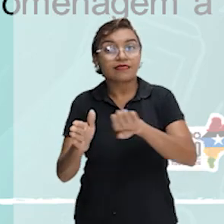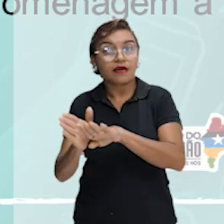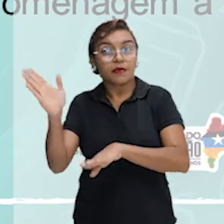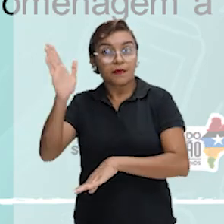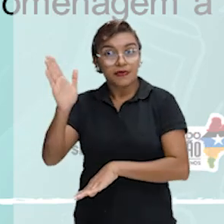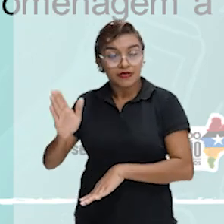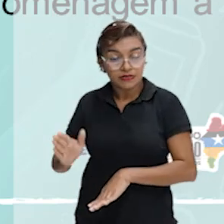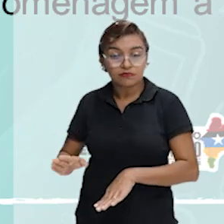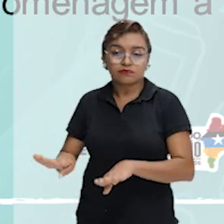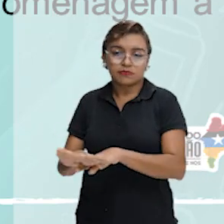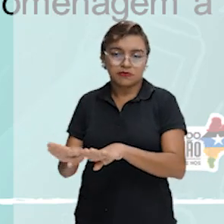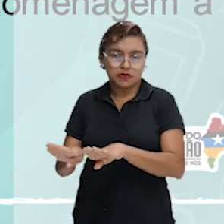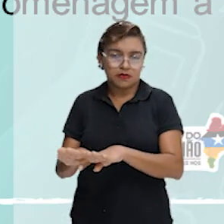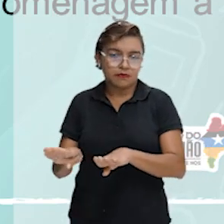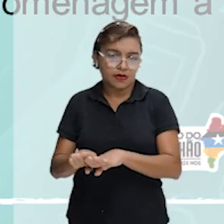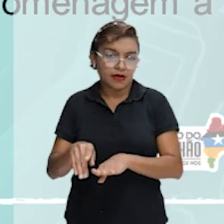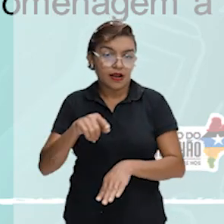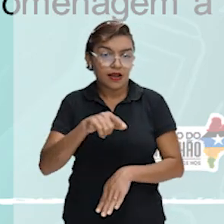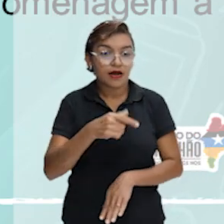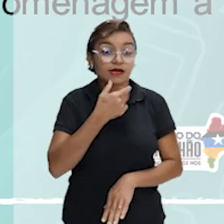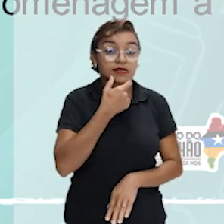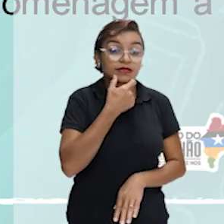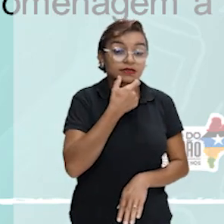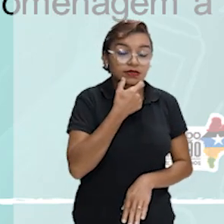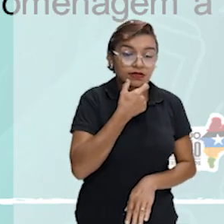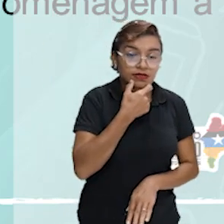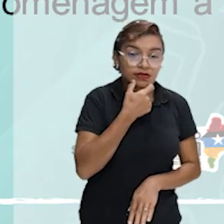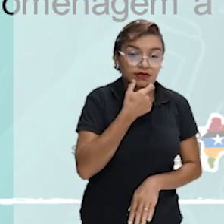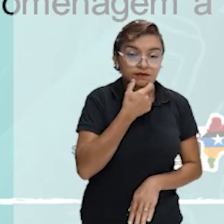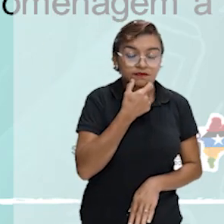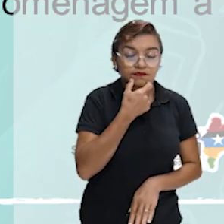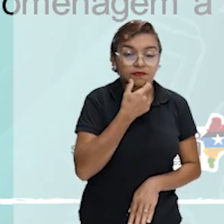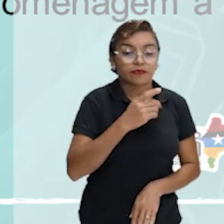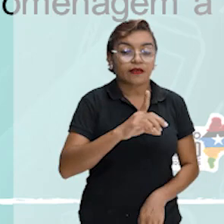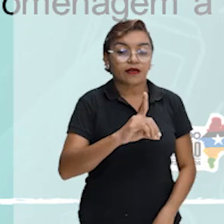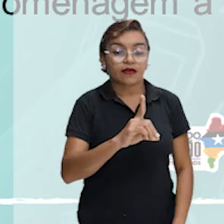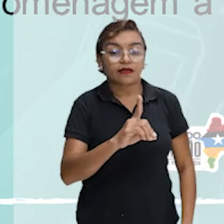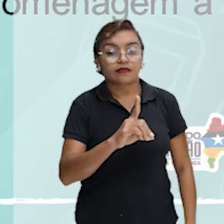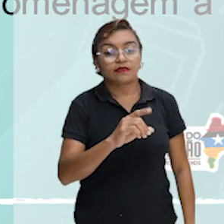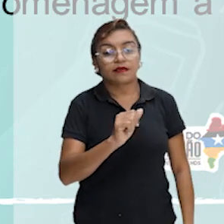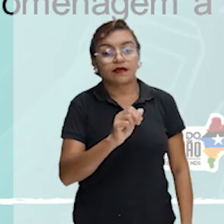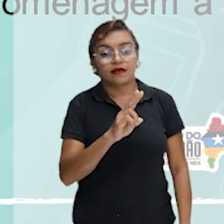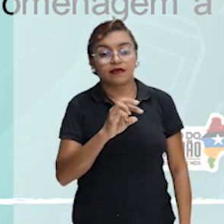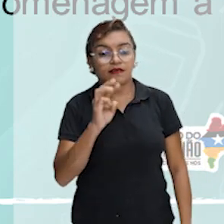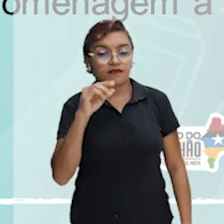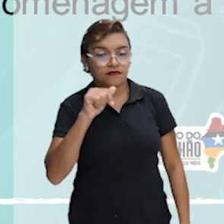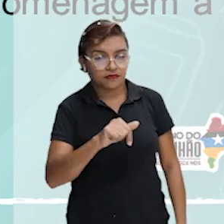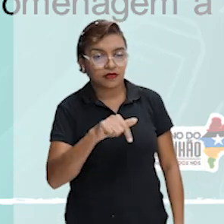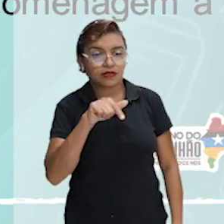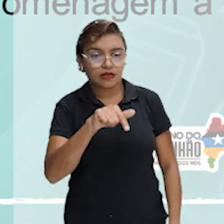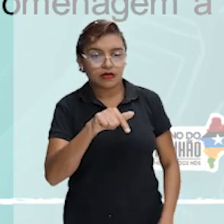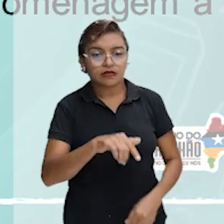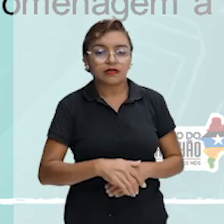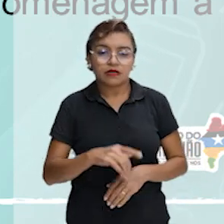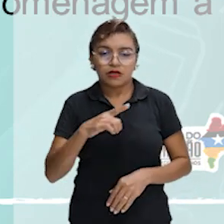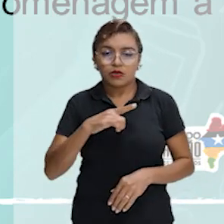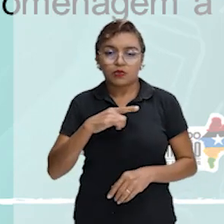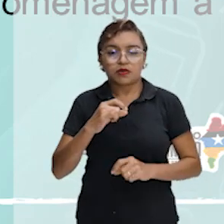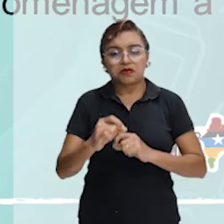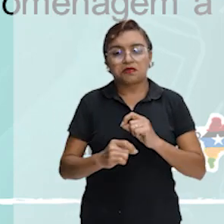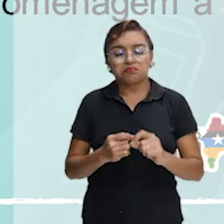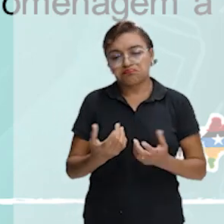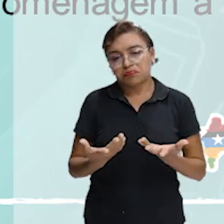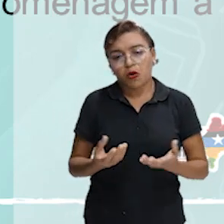Olha só. Já em Inglaterra, já na Inglaterra, o jovem Darwin, cismando nas bases para sua obra maior A